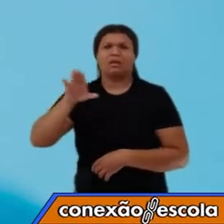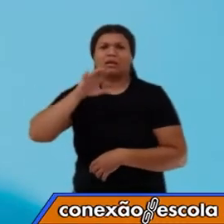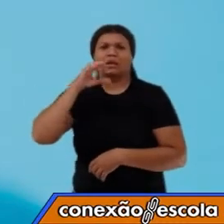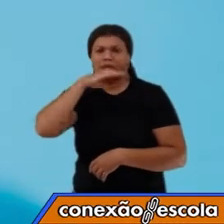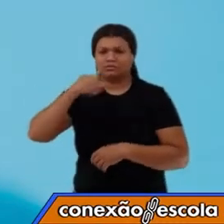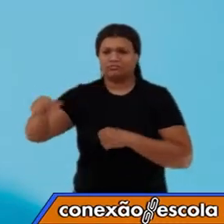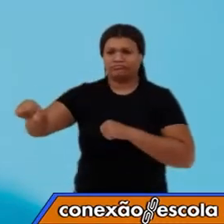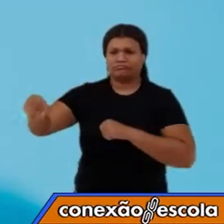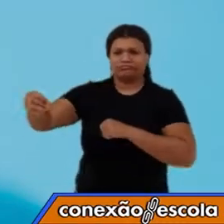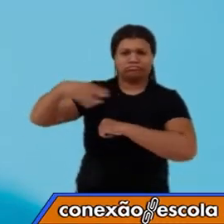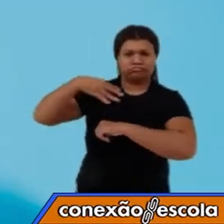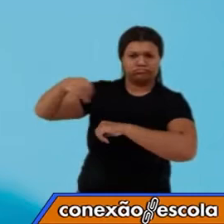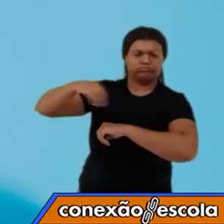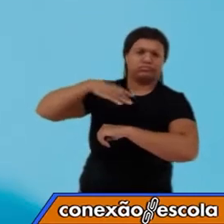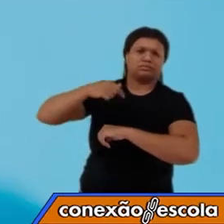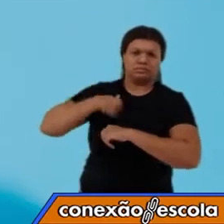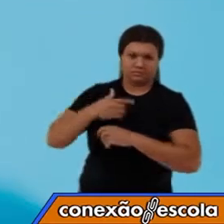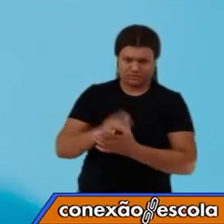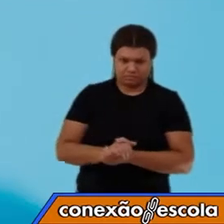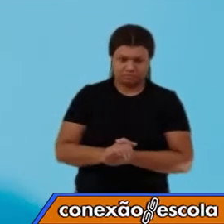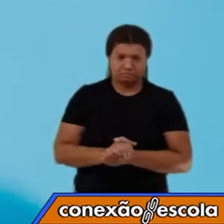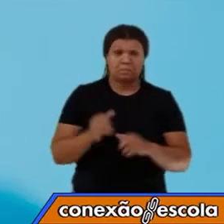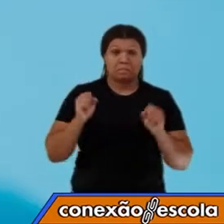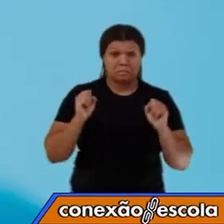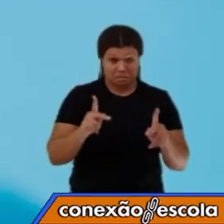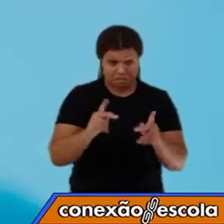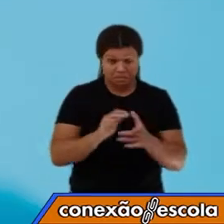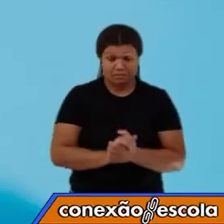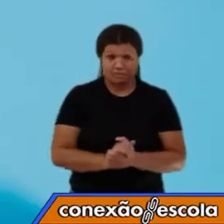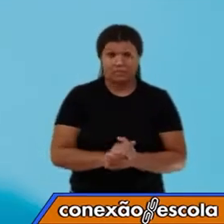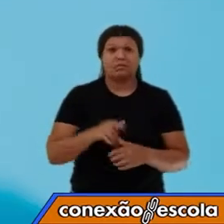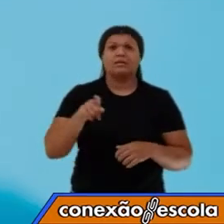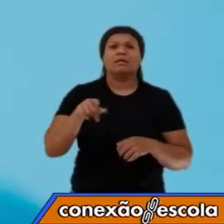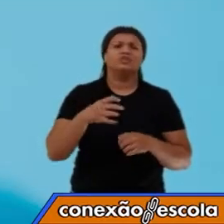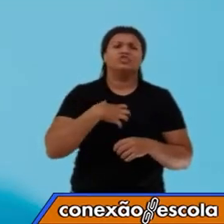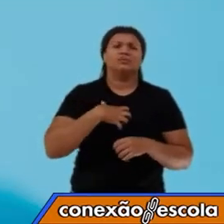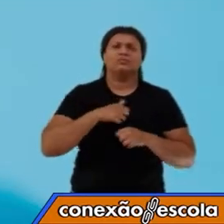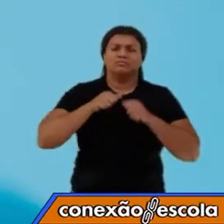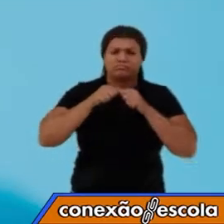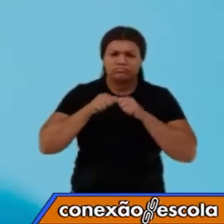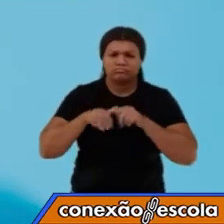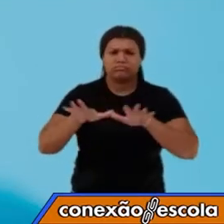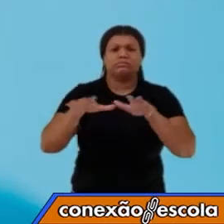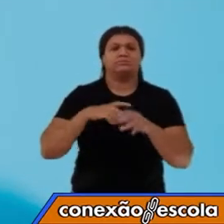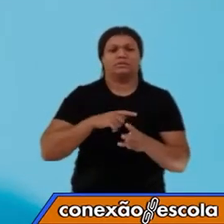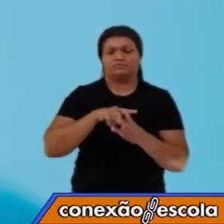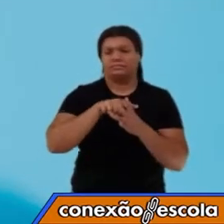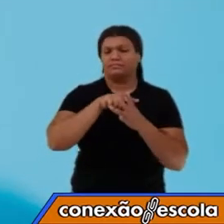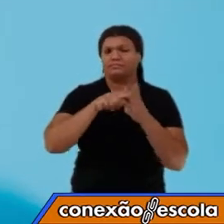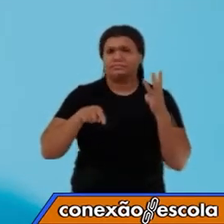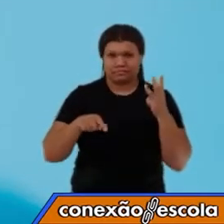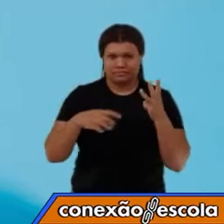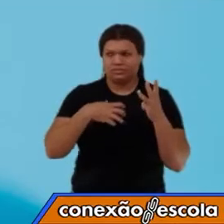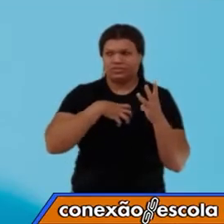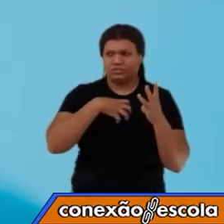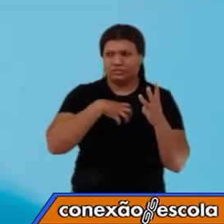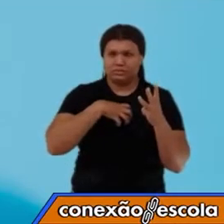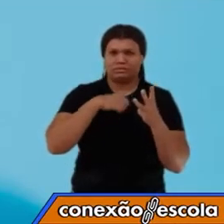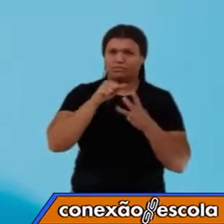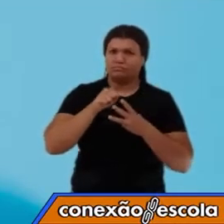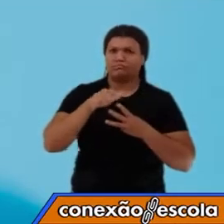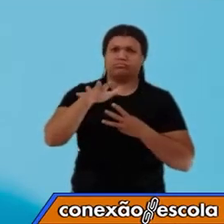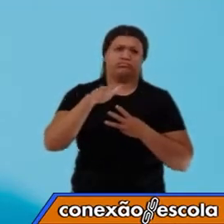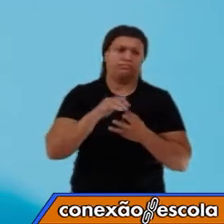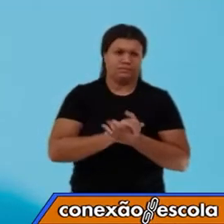conceito de calor, certo? Quanto às formas de propagação, há três formas de propagação,